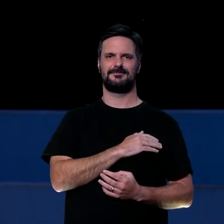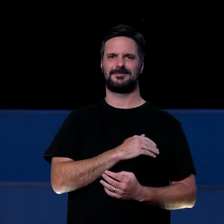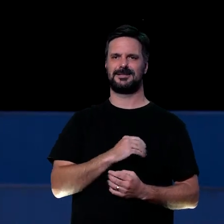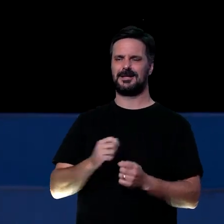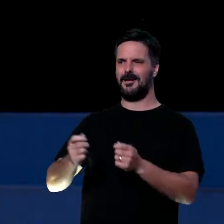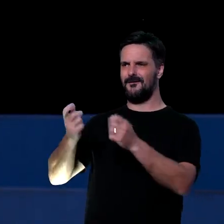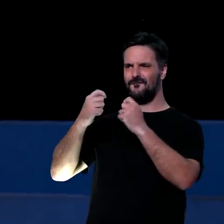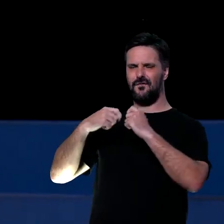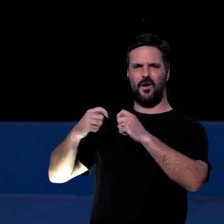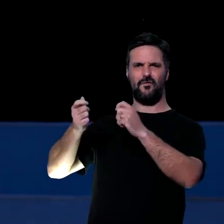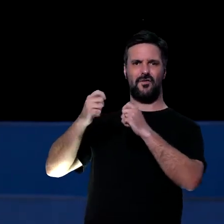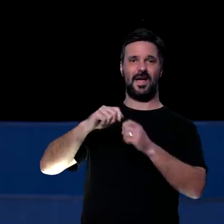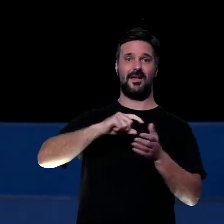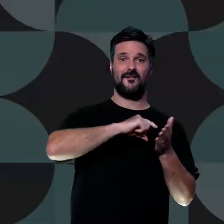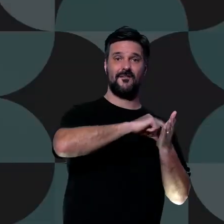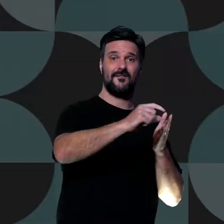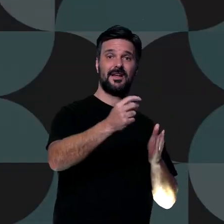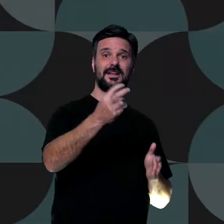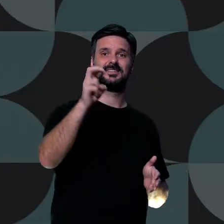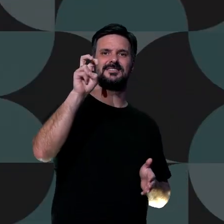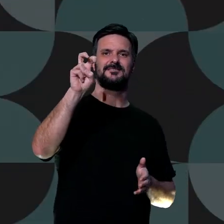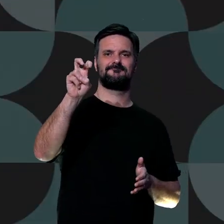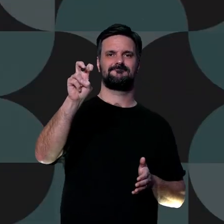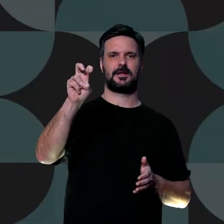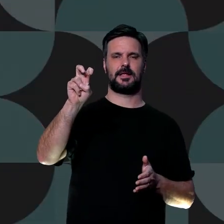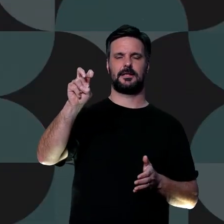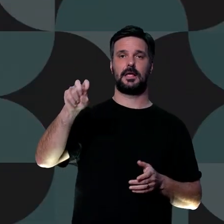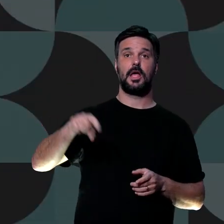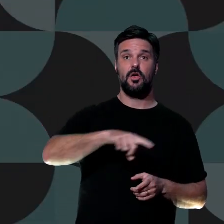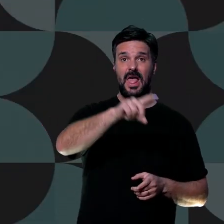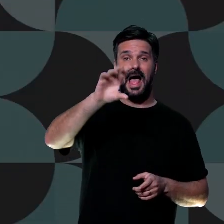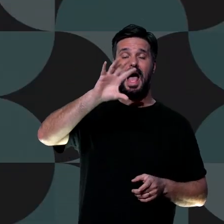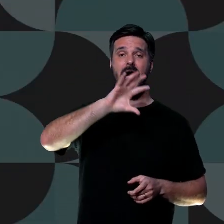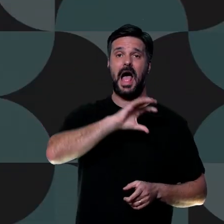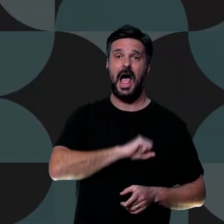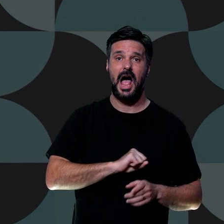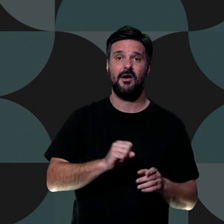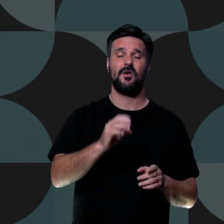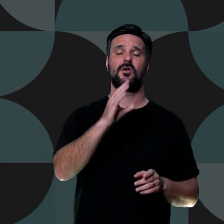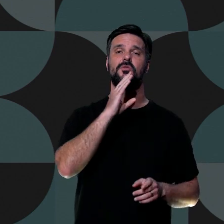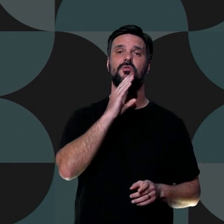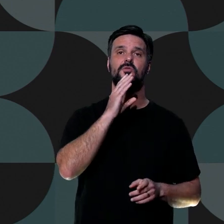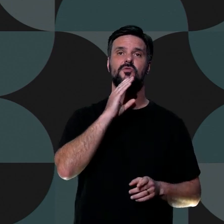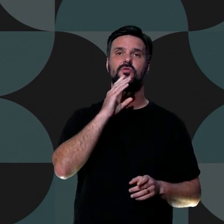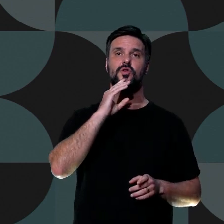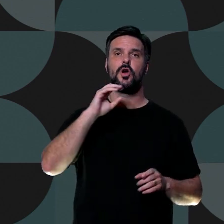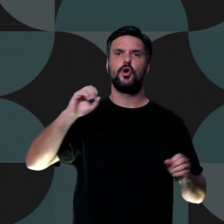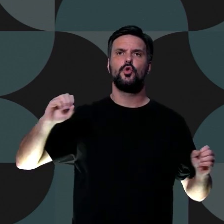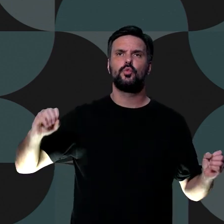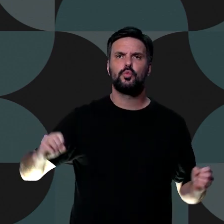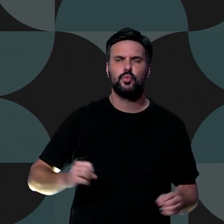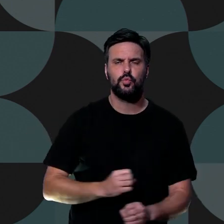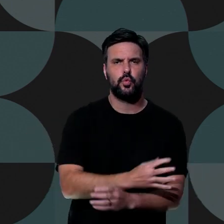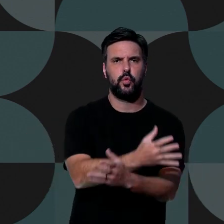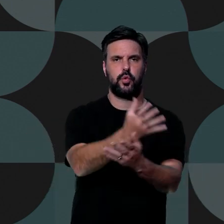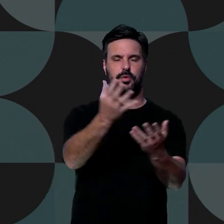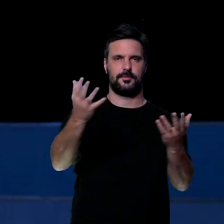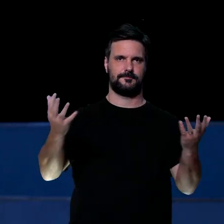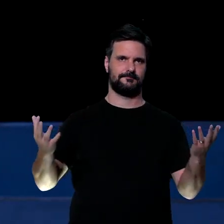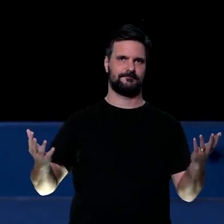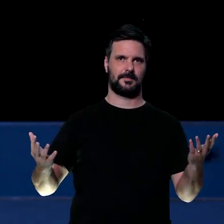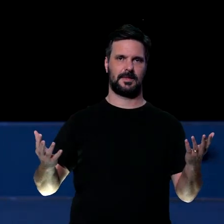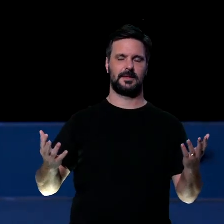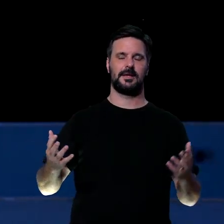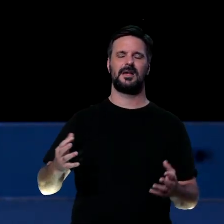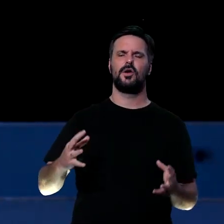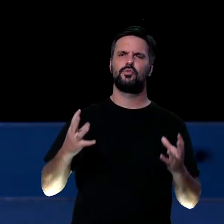amabilidade. Olha o versículo 5. Seja a amabilidade de vocês conhecida por todos. Estava tendo aquele